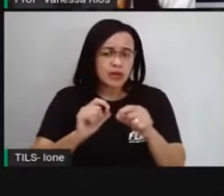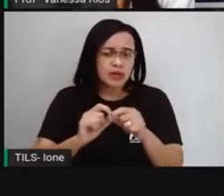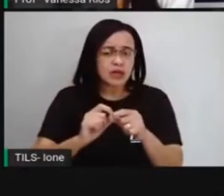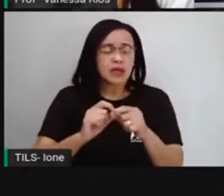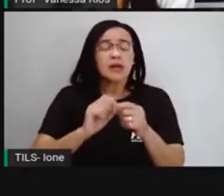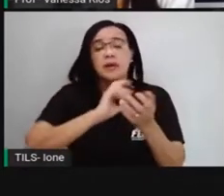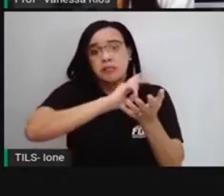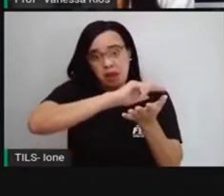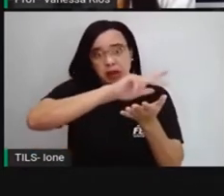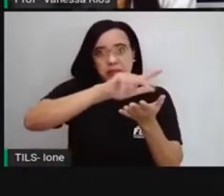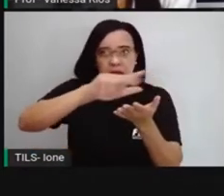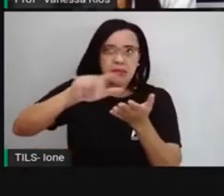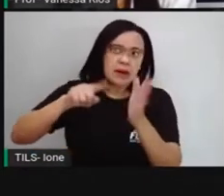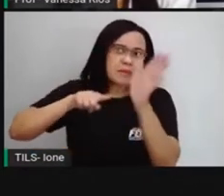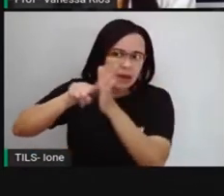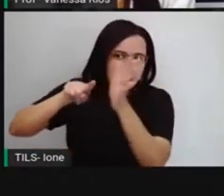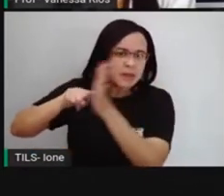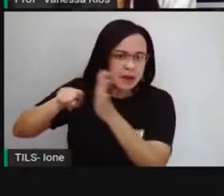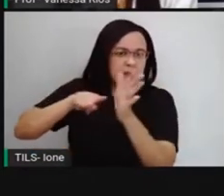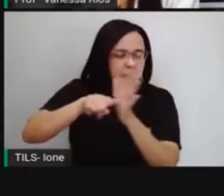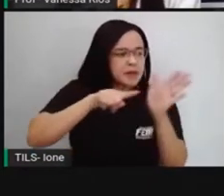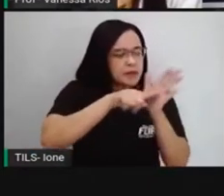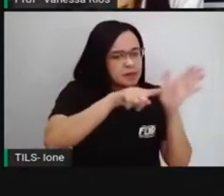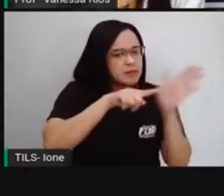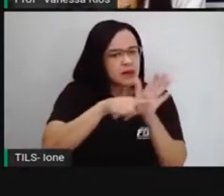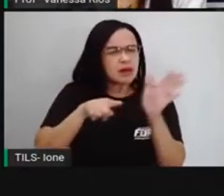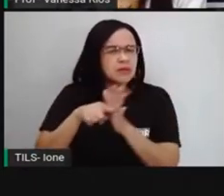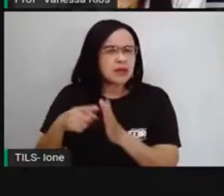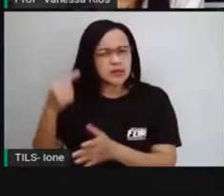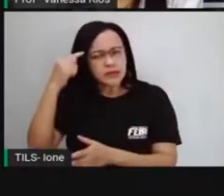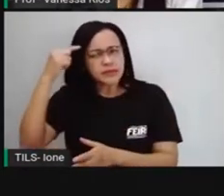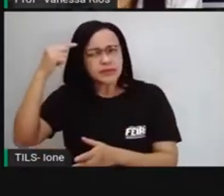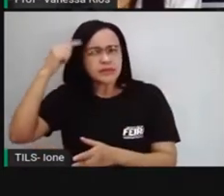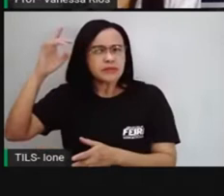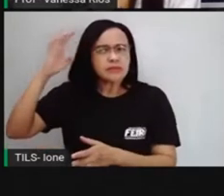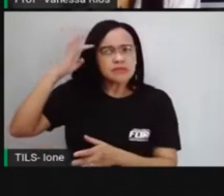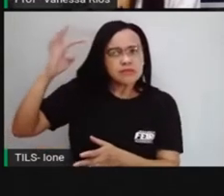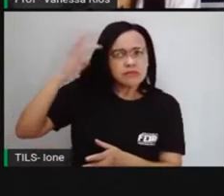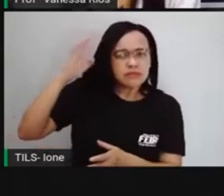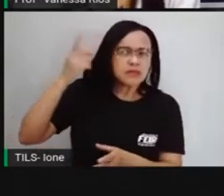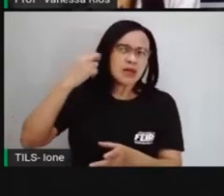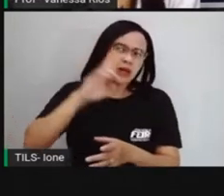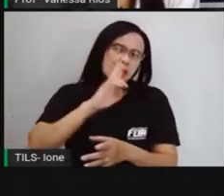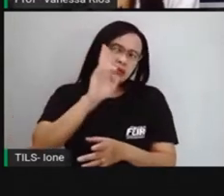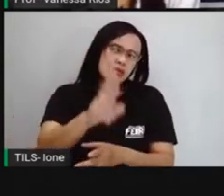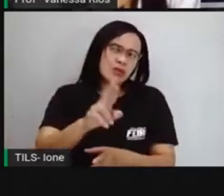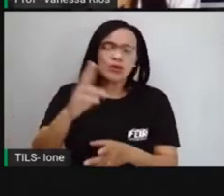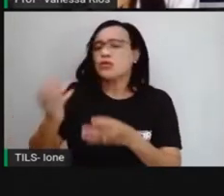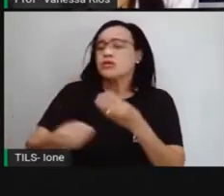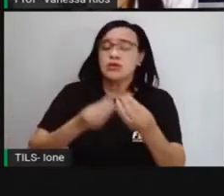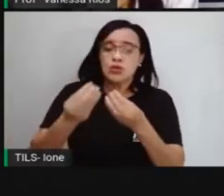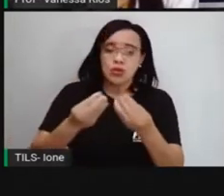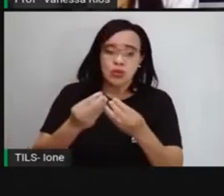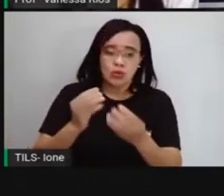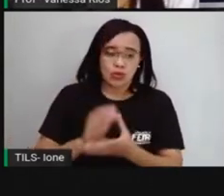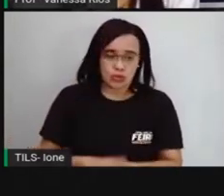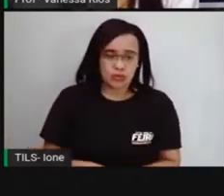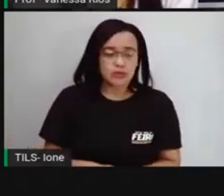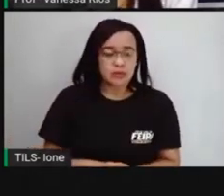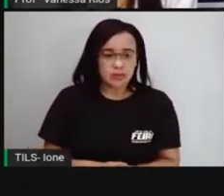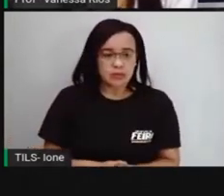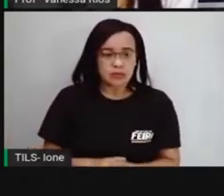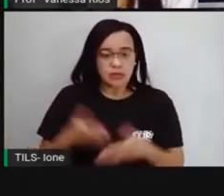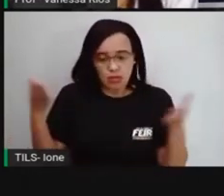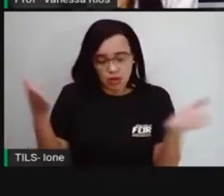tentar elaborar respostas a partir do que a gente já sabe e também a partir do que a gente vai aprender, né,